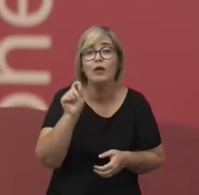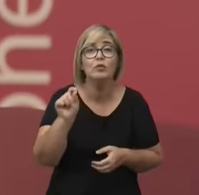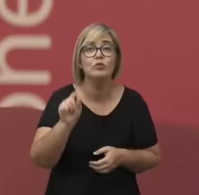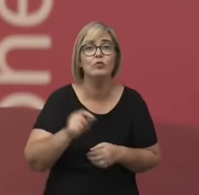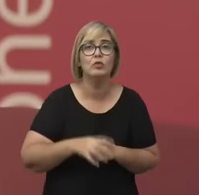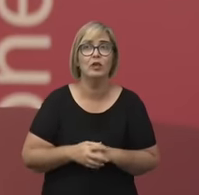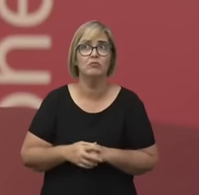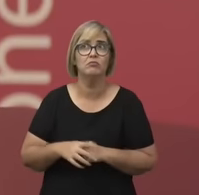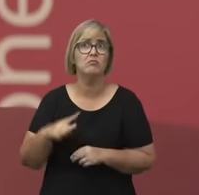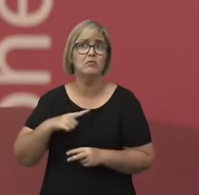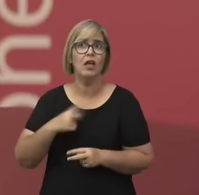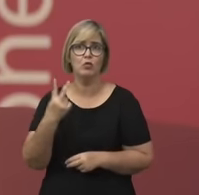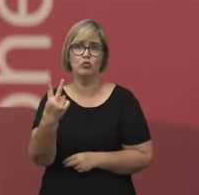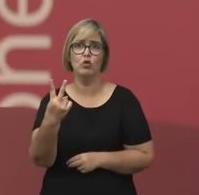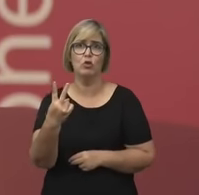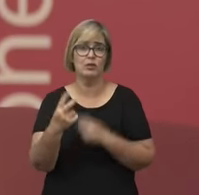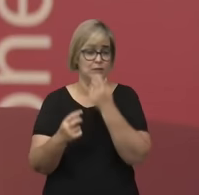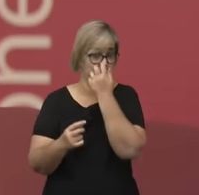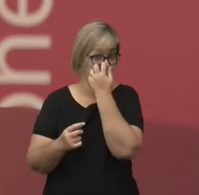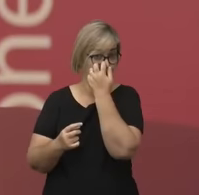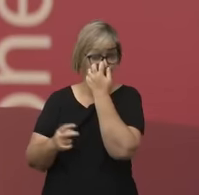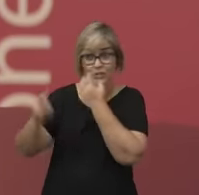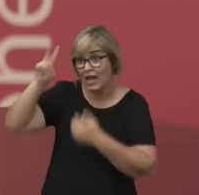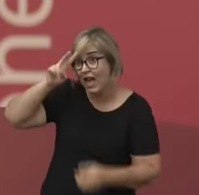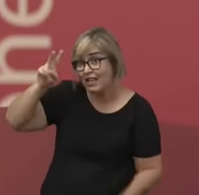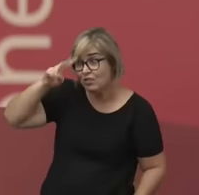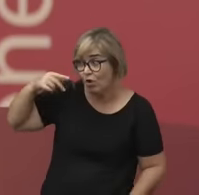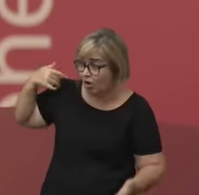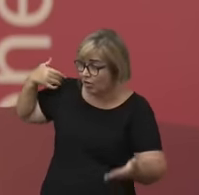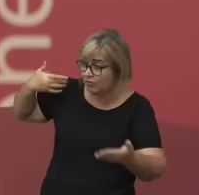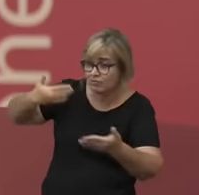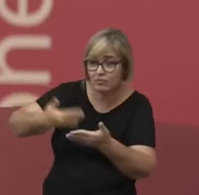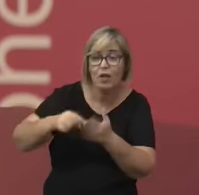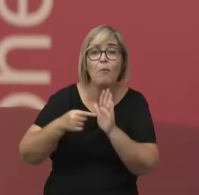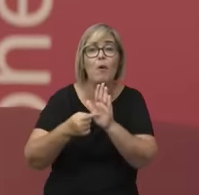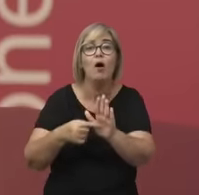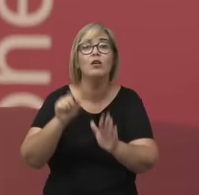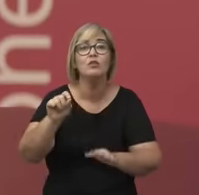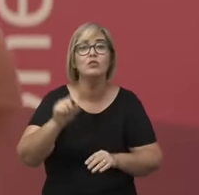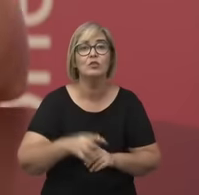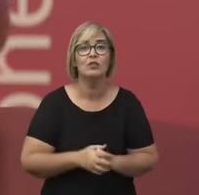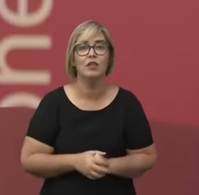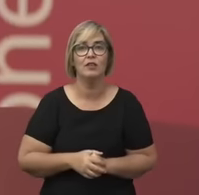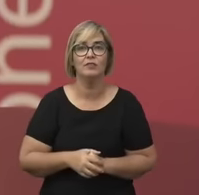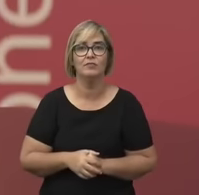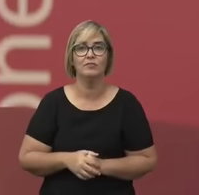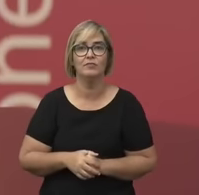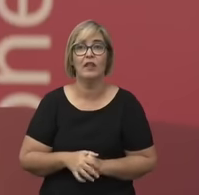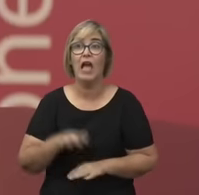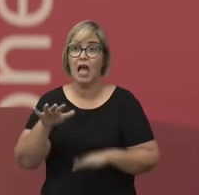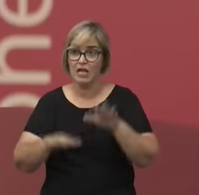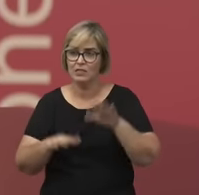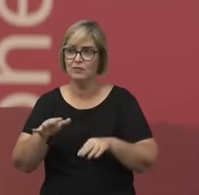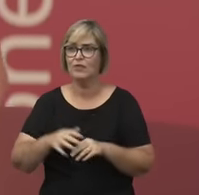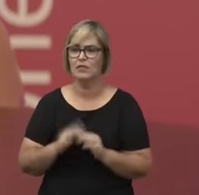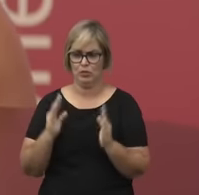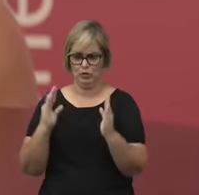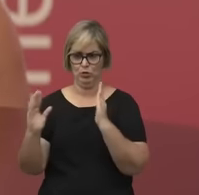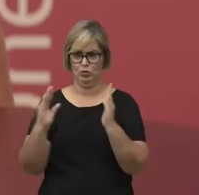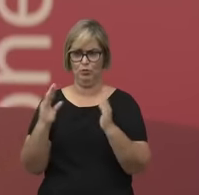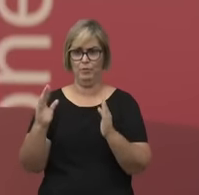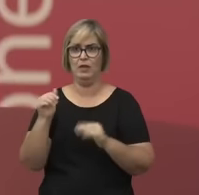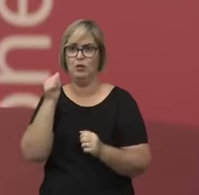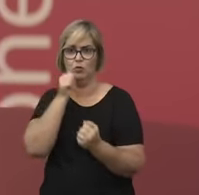os dois, ao longo da história, acho que justamente era um pouco isso. assim, no momento do proto-feminismo, que as mulheres estão ali